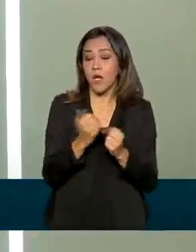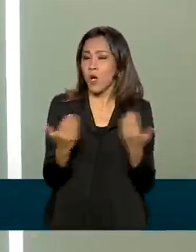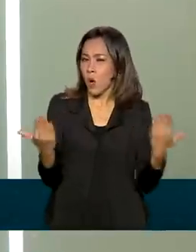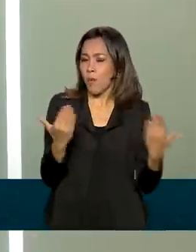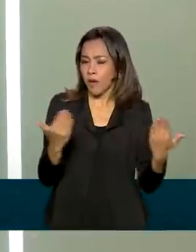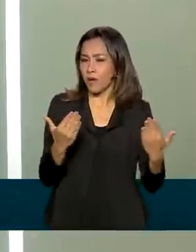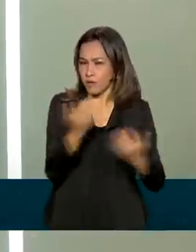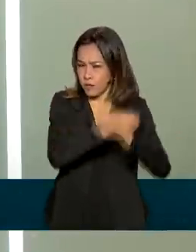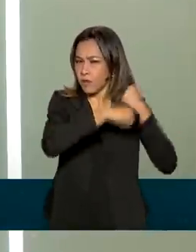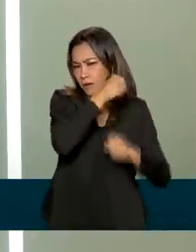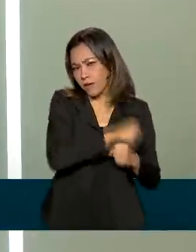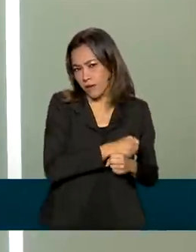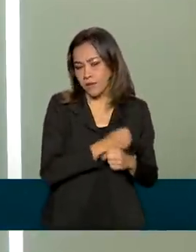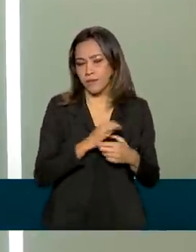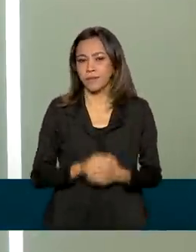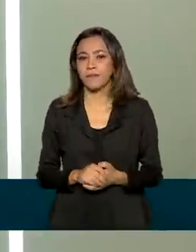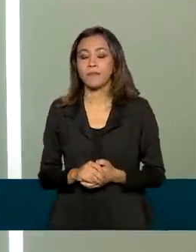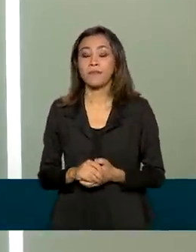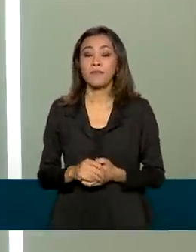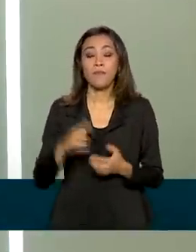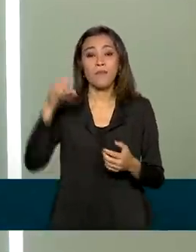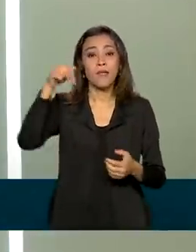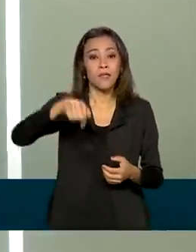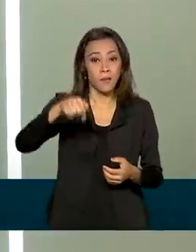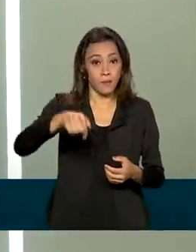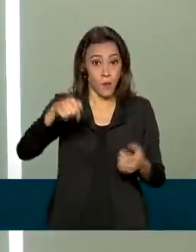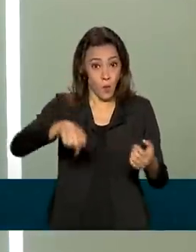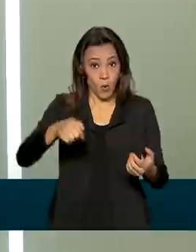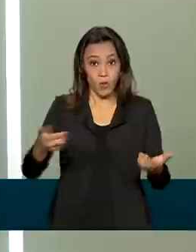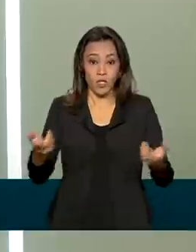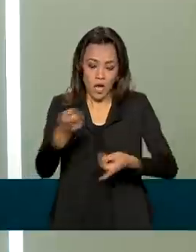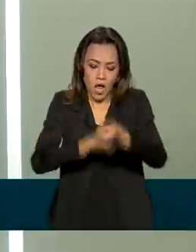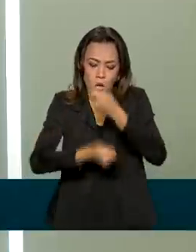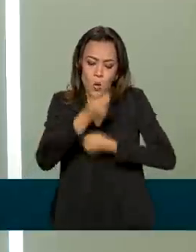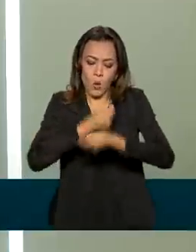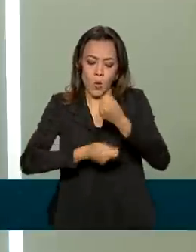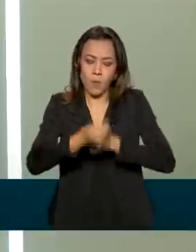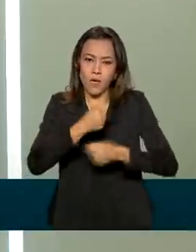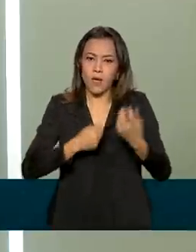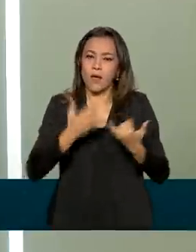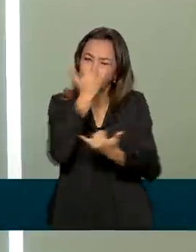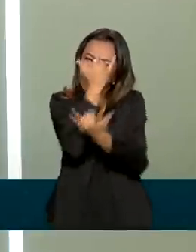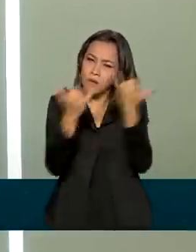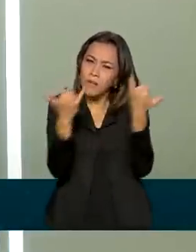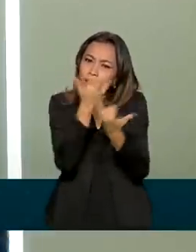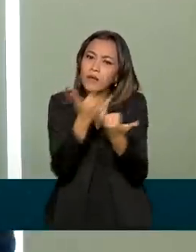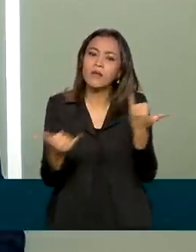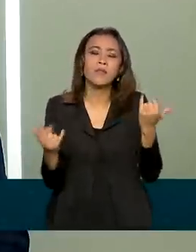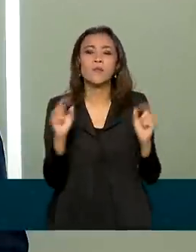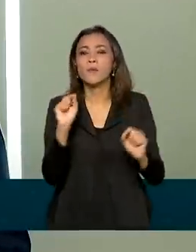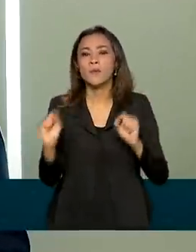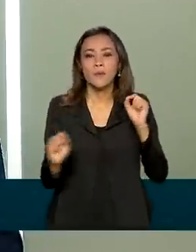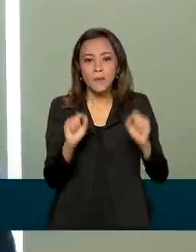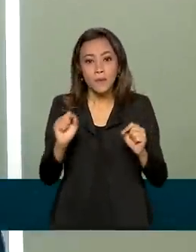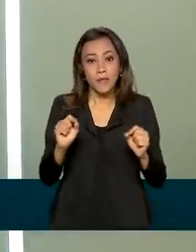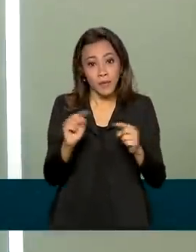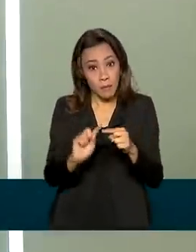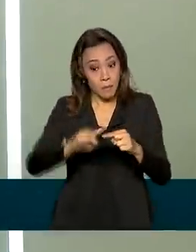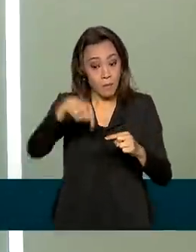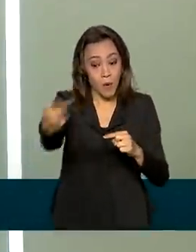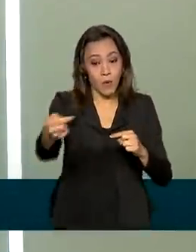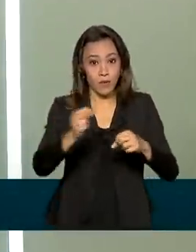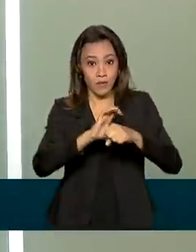além de 2013, naturalmente. Ou seja, a situação da economia hoje já é muito semelhante à da economia pré-Covid.